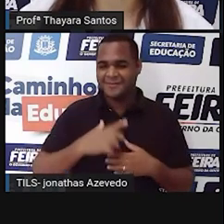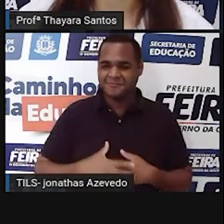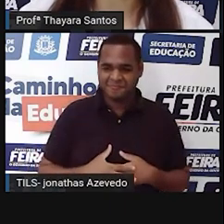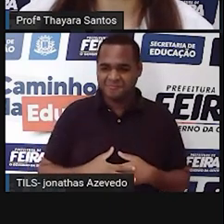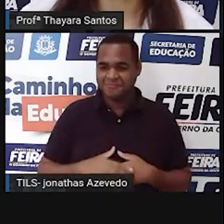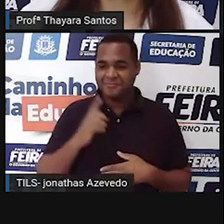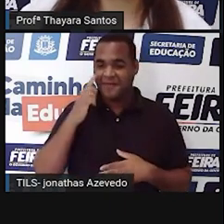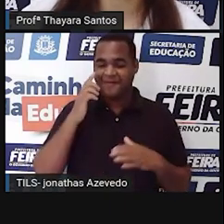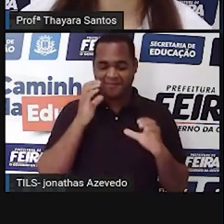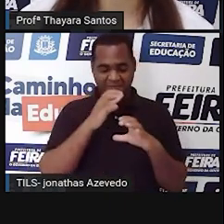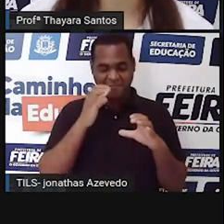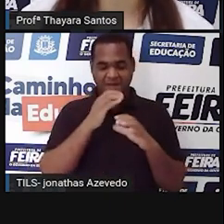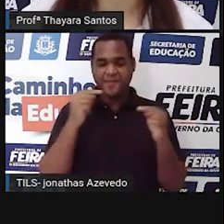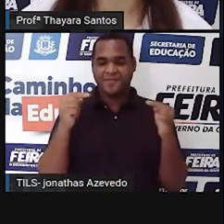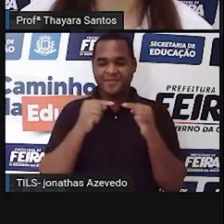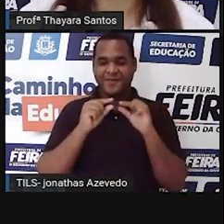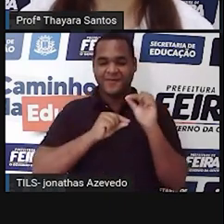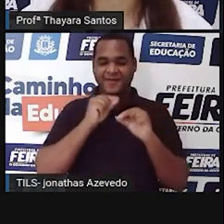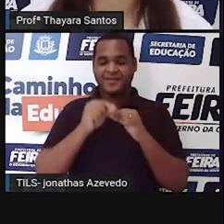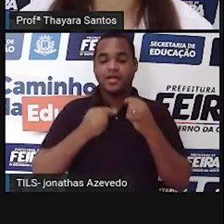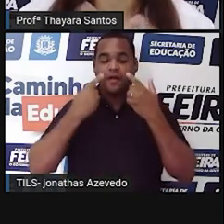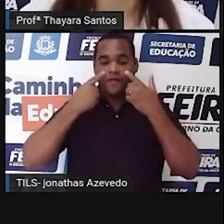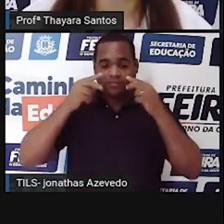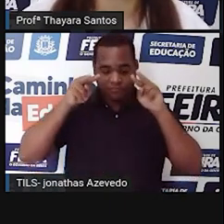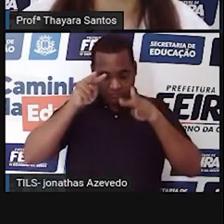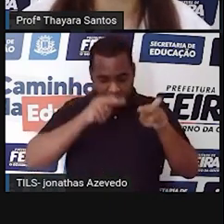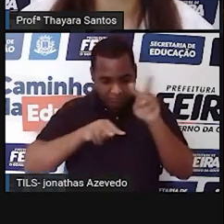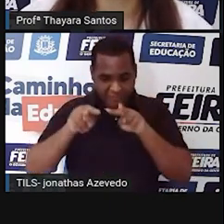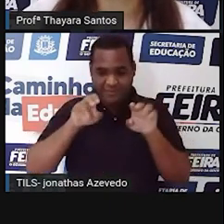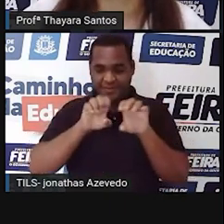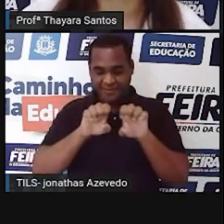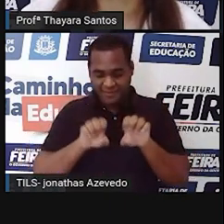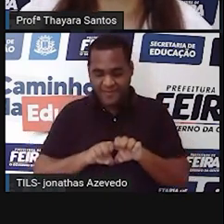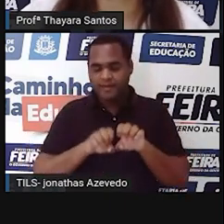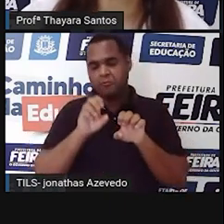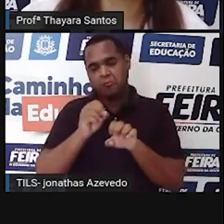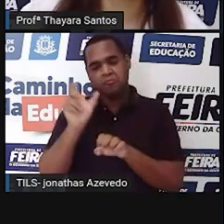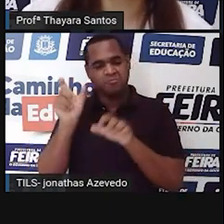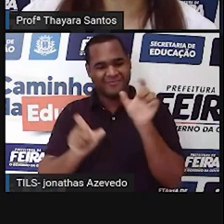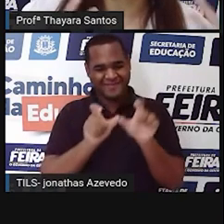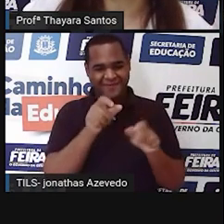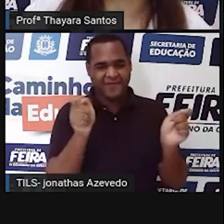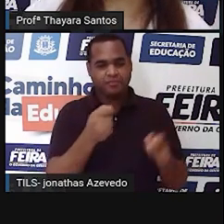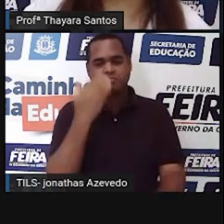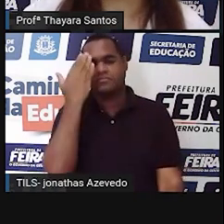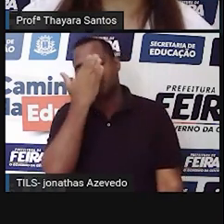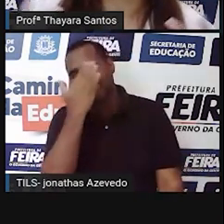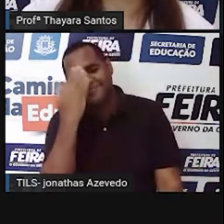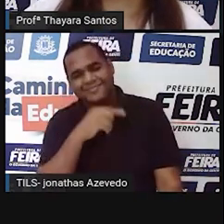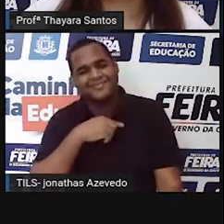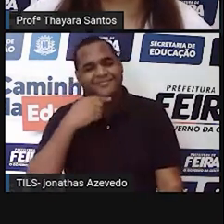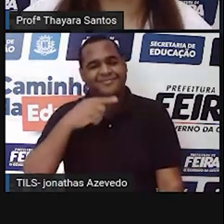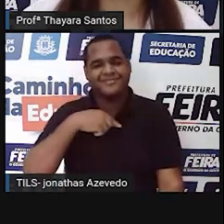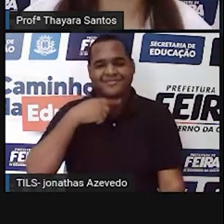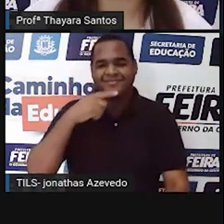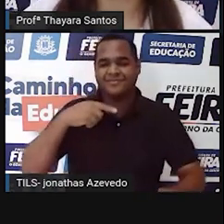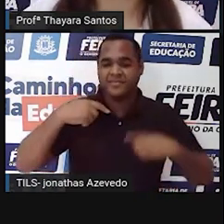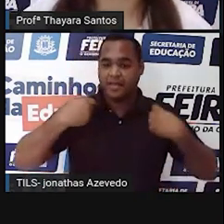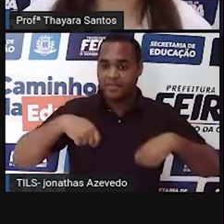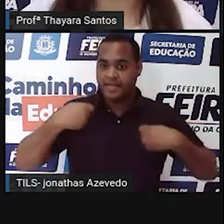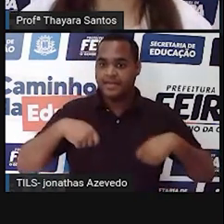microscópio, ele serve para isso, para a gente conseguir enxergar aquelas estruturas ou aqueles seres que a gente não enxerga a olho nu, precisa desse